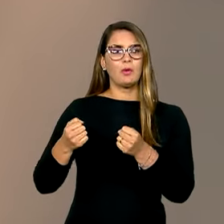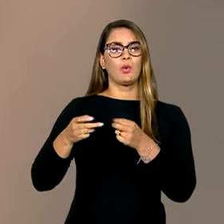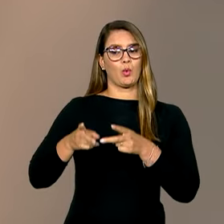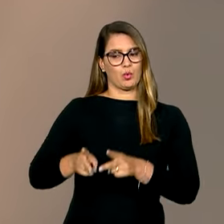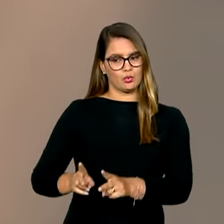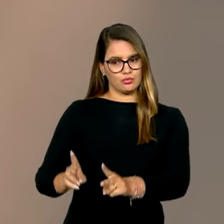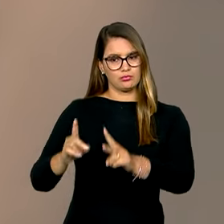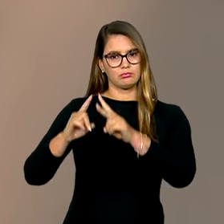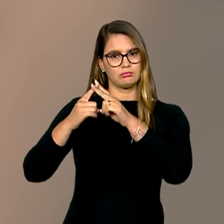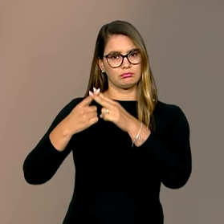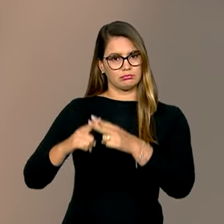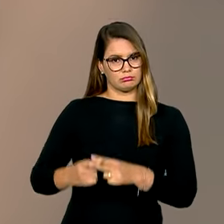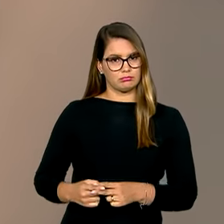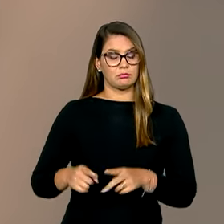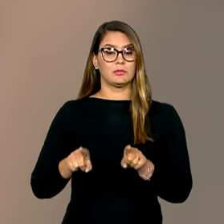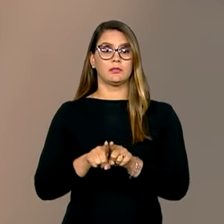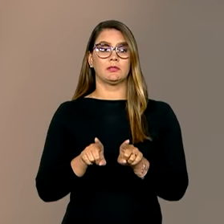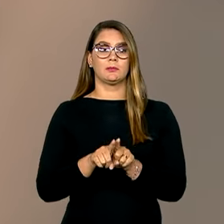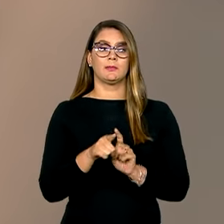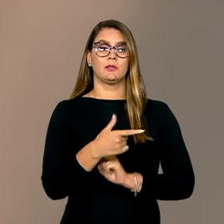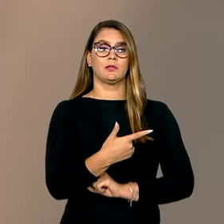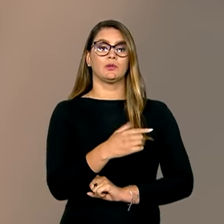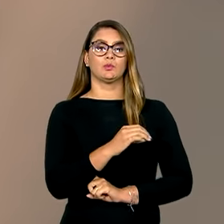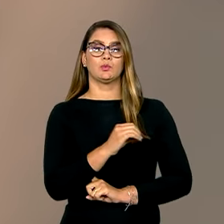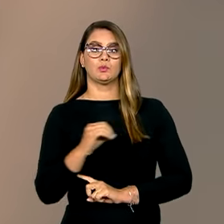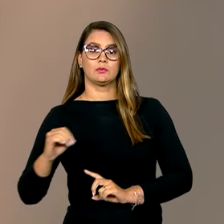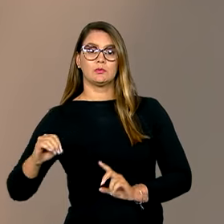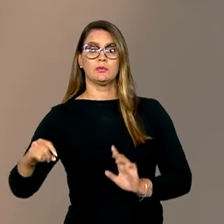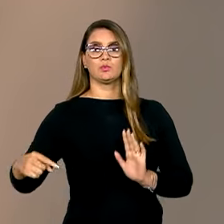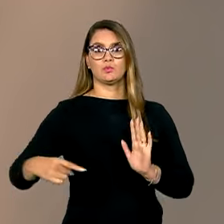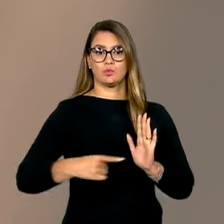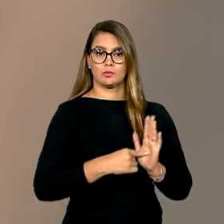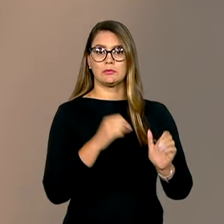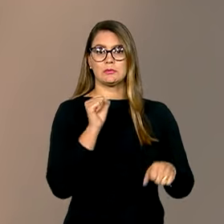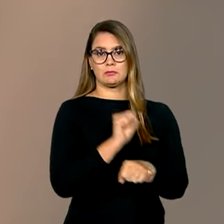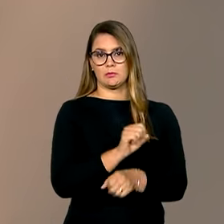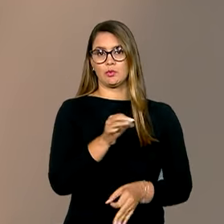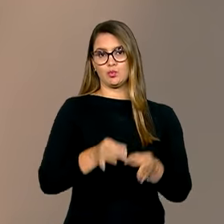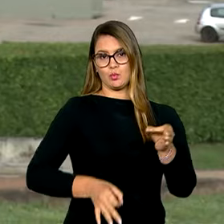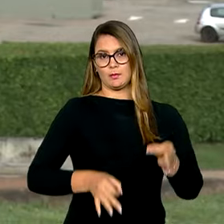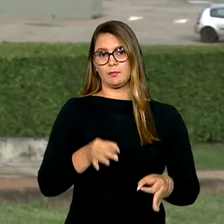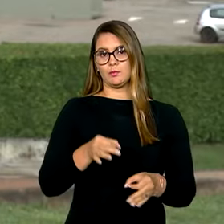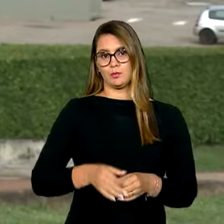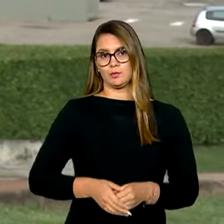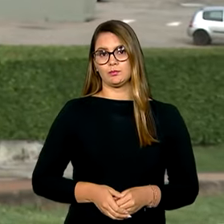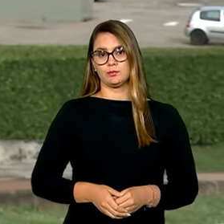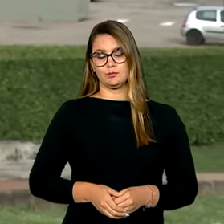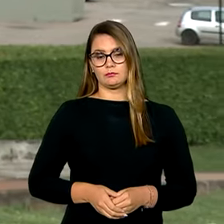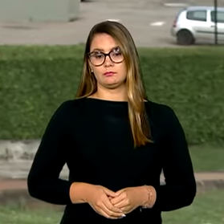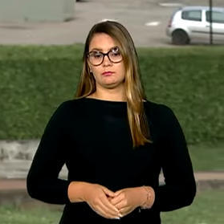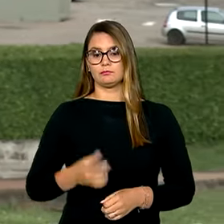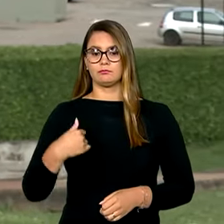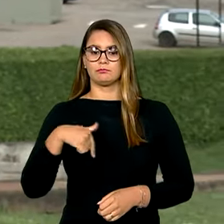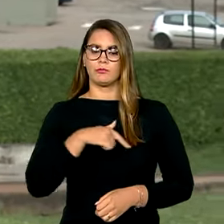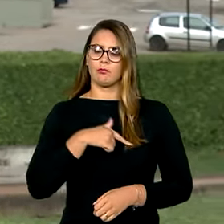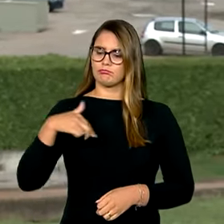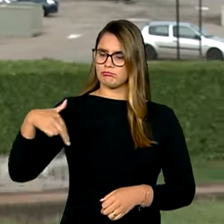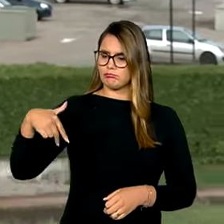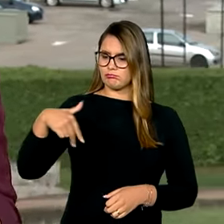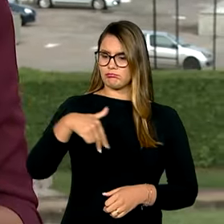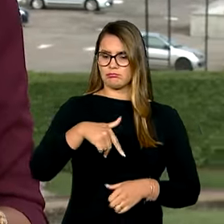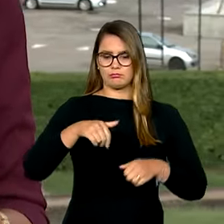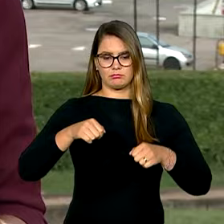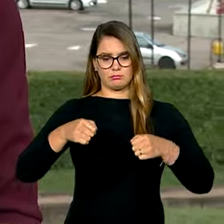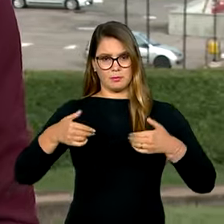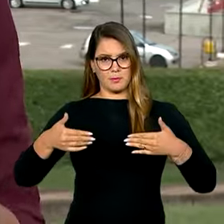em restauração. Além disso, 200 denunciados aguardam o julgamento. Quando a gente anda aqui pela esplanada dos